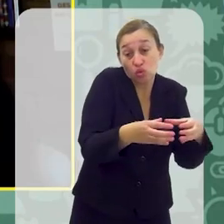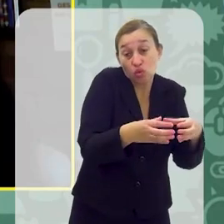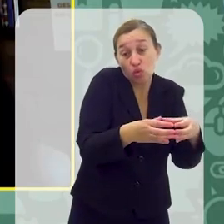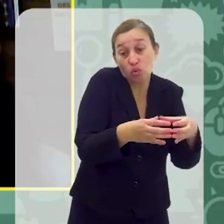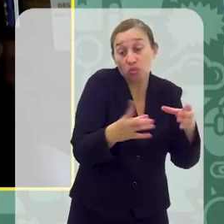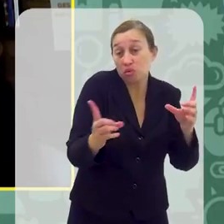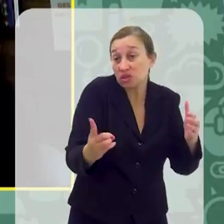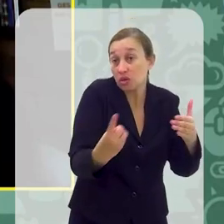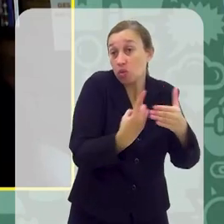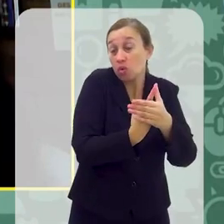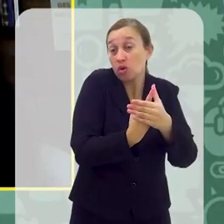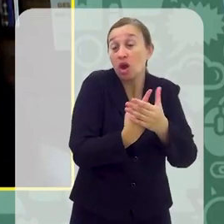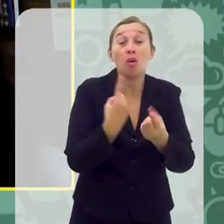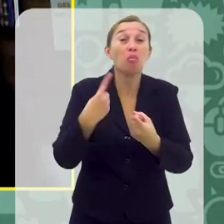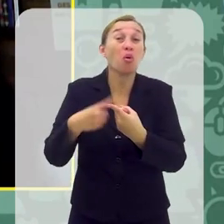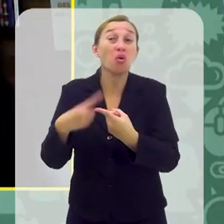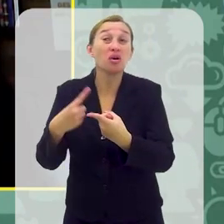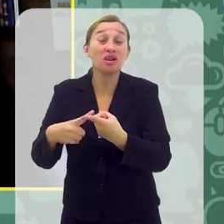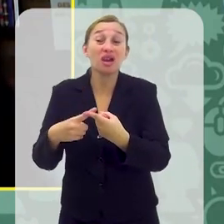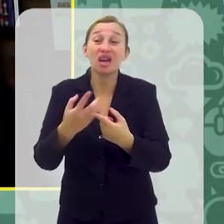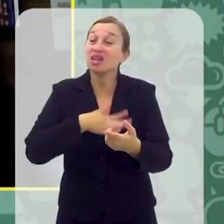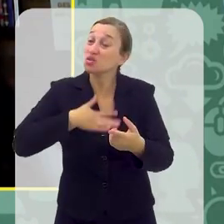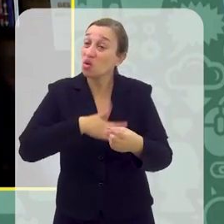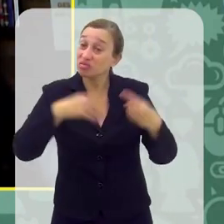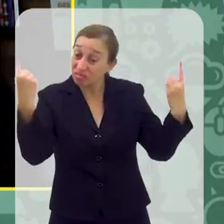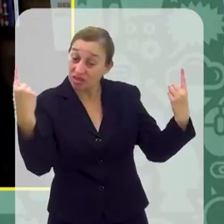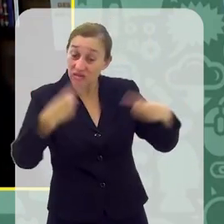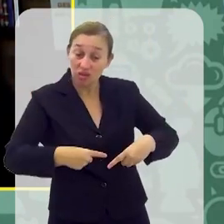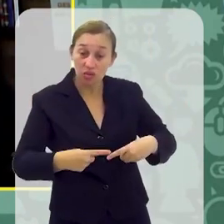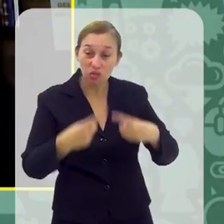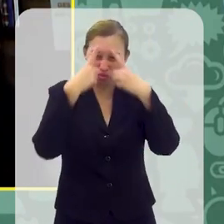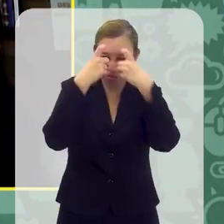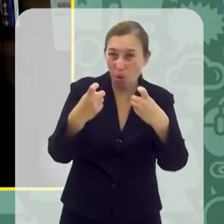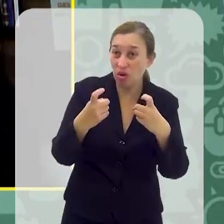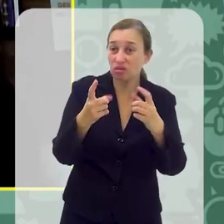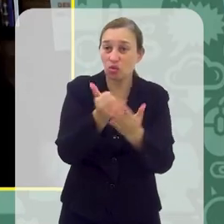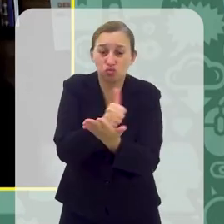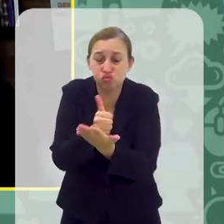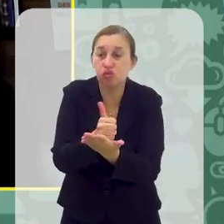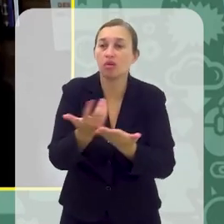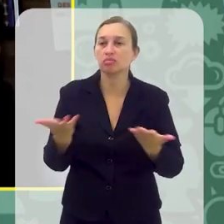por que que eles aderem tanto a esses desafios, a esses jogos violentos?